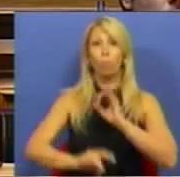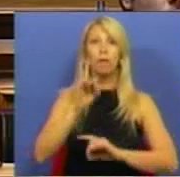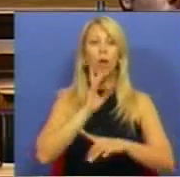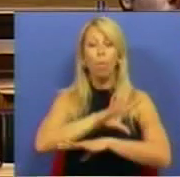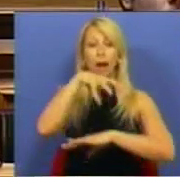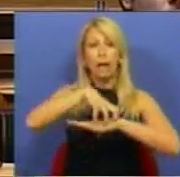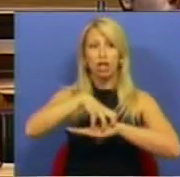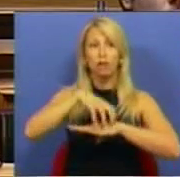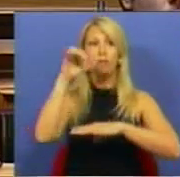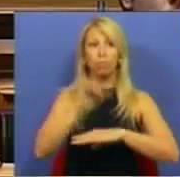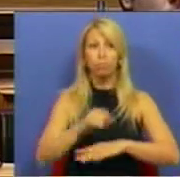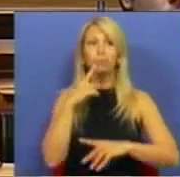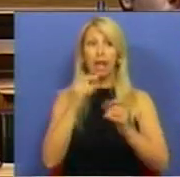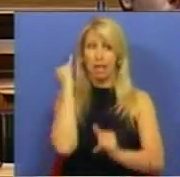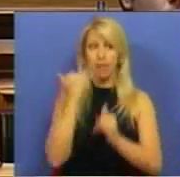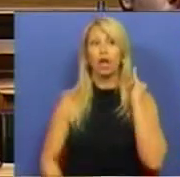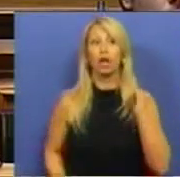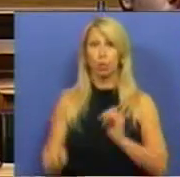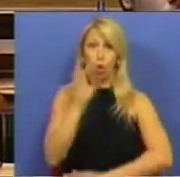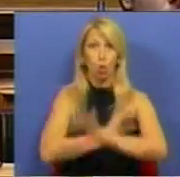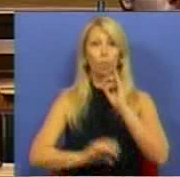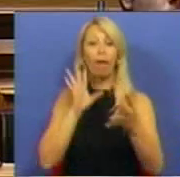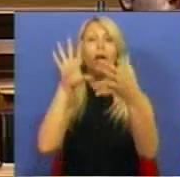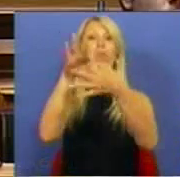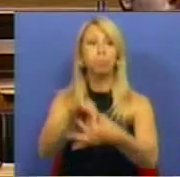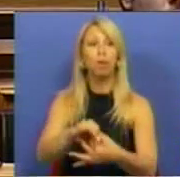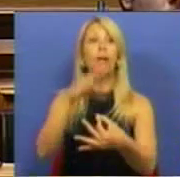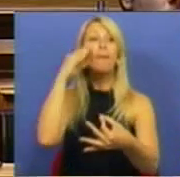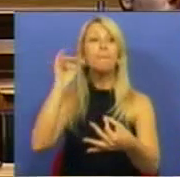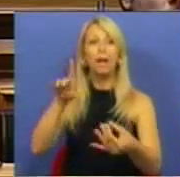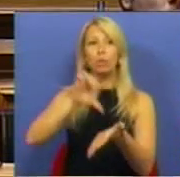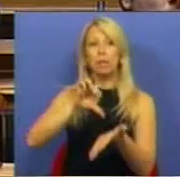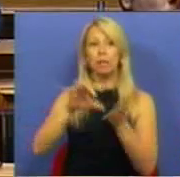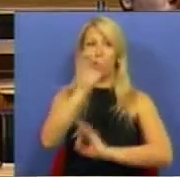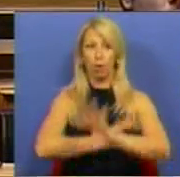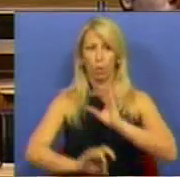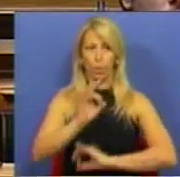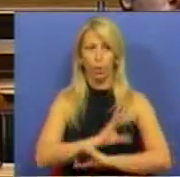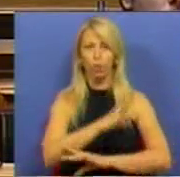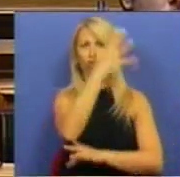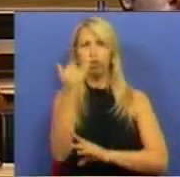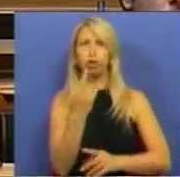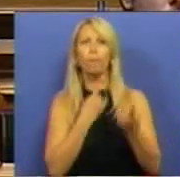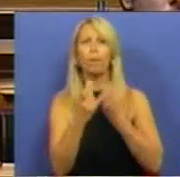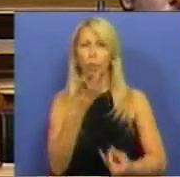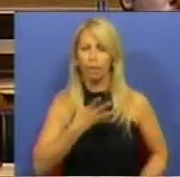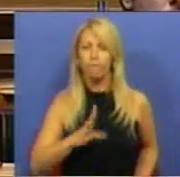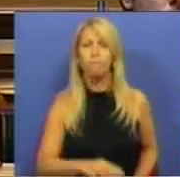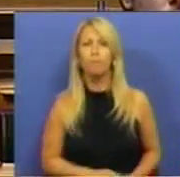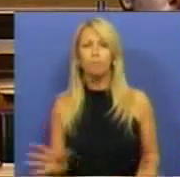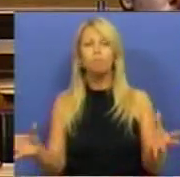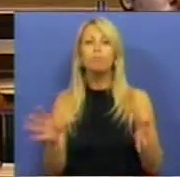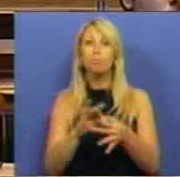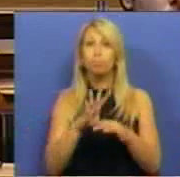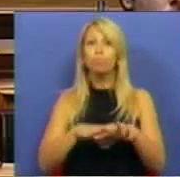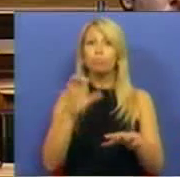europeia na dependência do Banco Central Europeu. A segunda questão que eu gostaria de lhe deixar tem a ver com esta